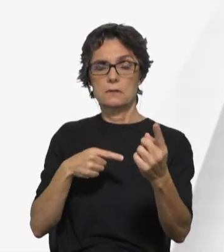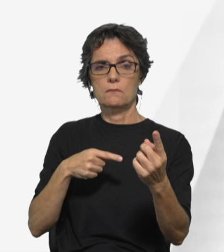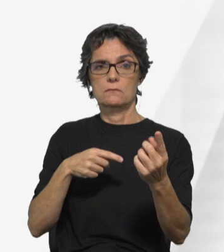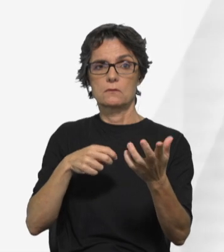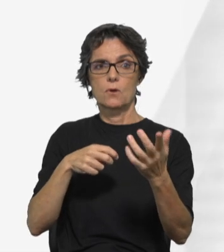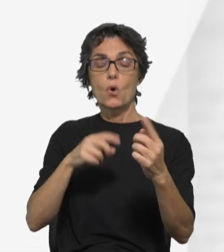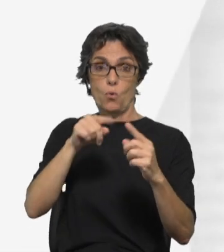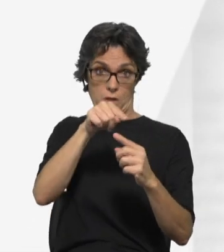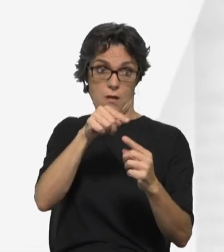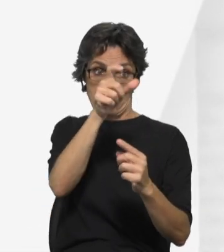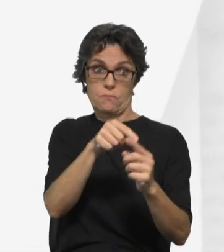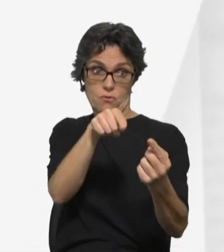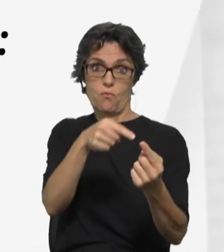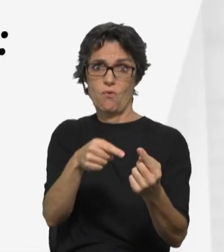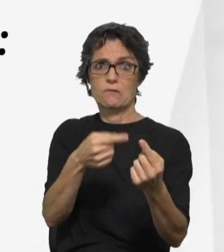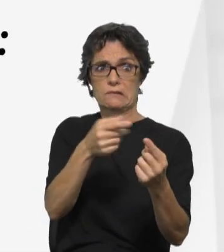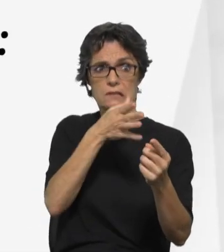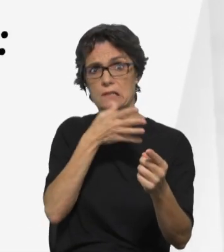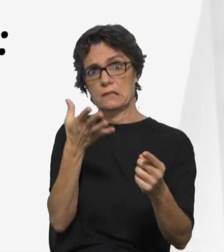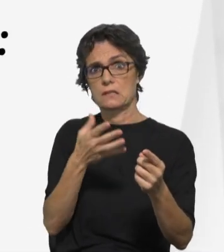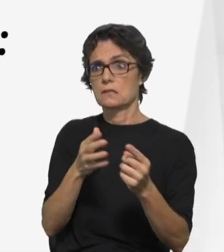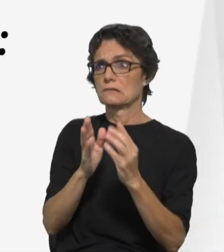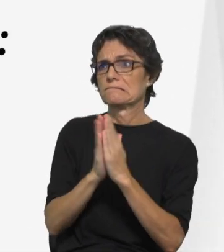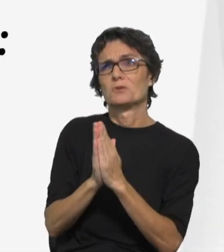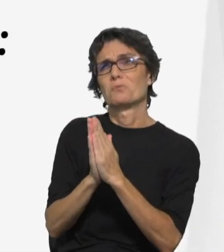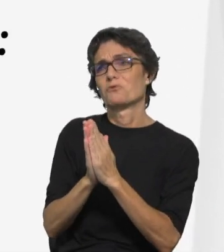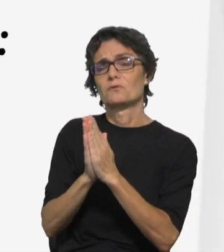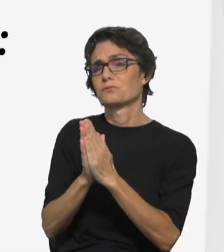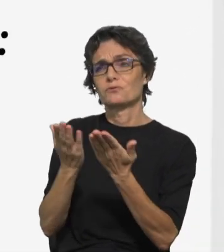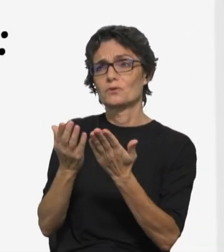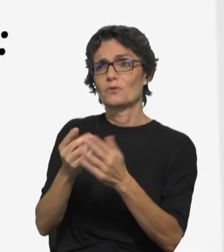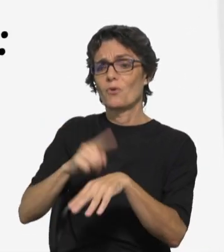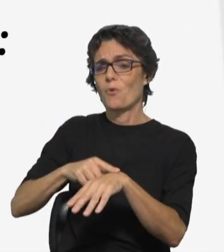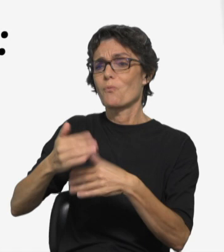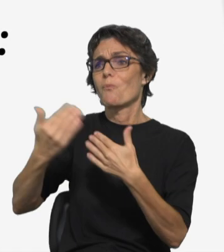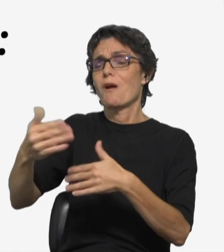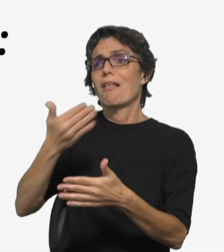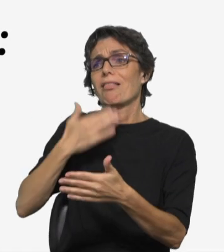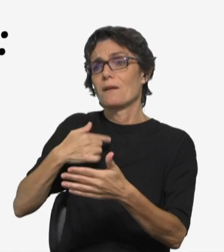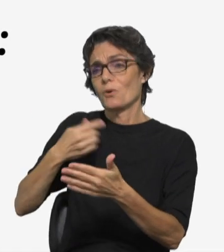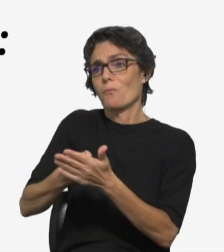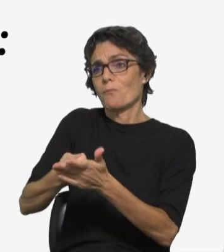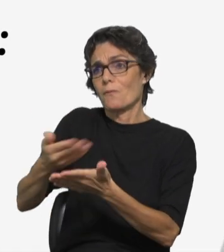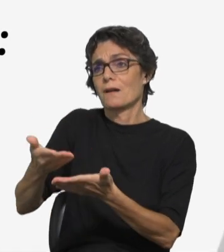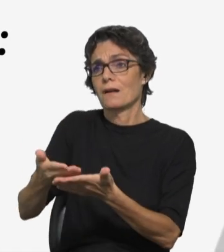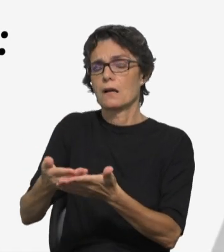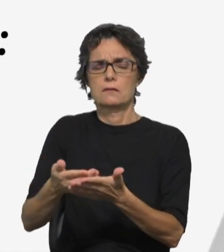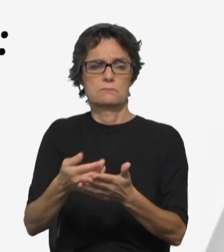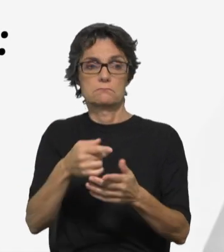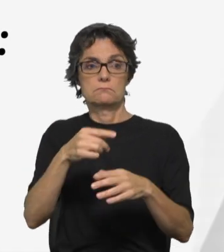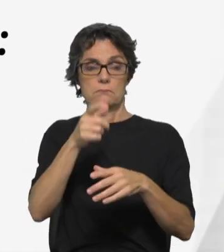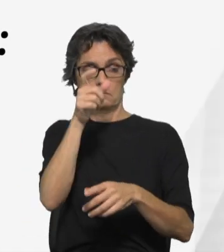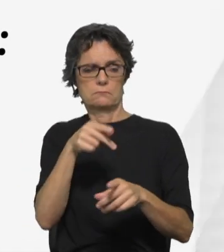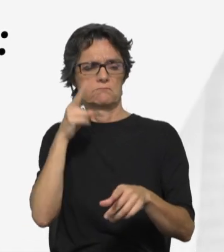a seus pés e suplicou-lhe, dizendo, Concede-me um prazo e pagar-te-ei. Ele, porém,